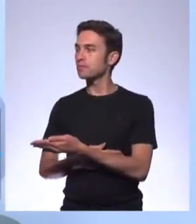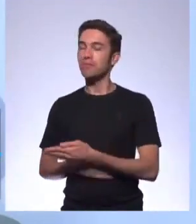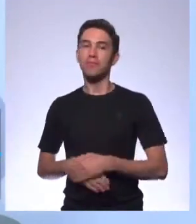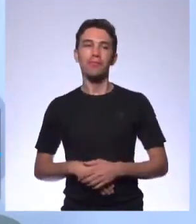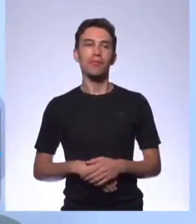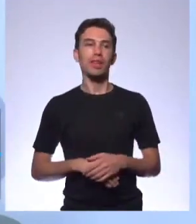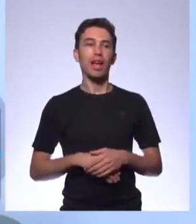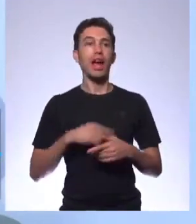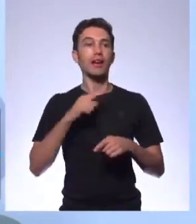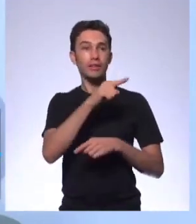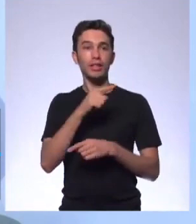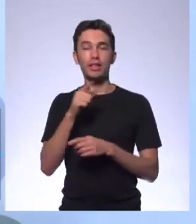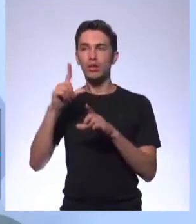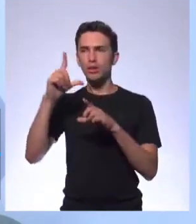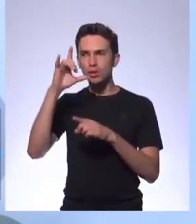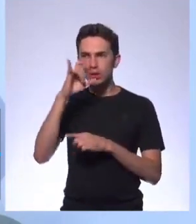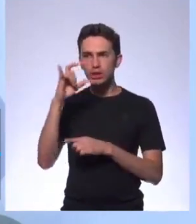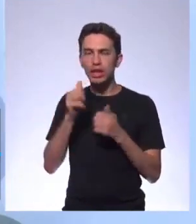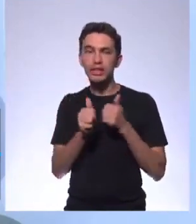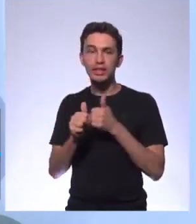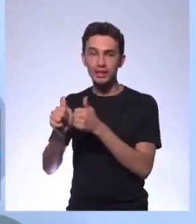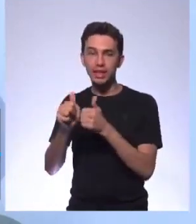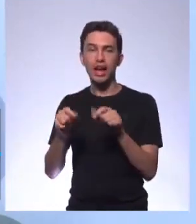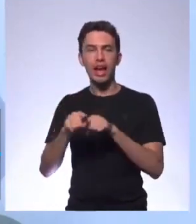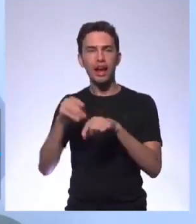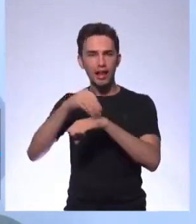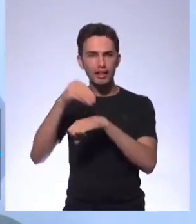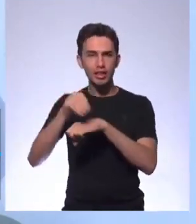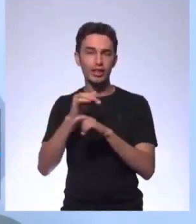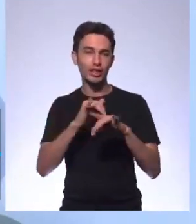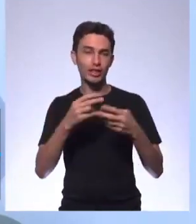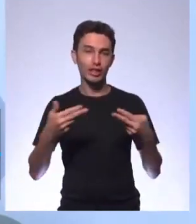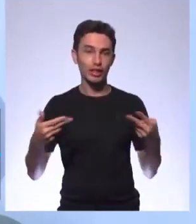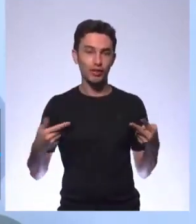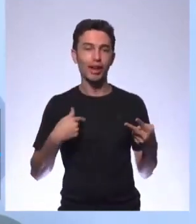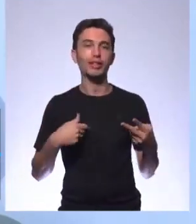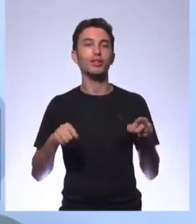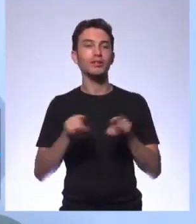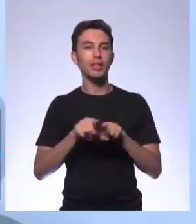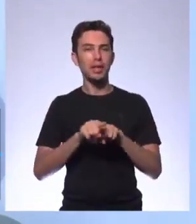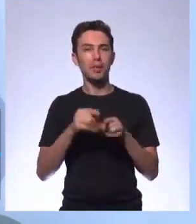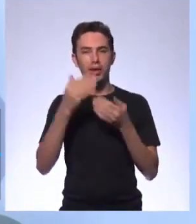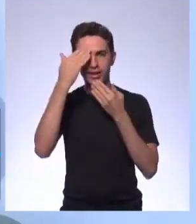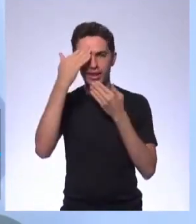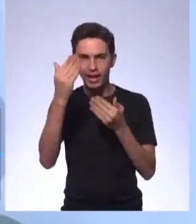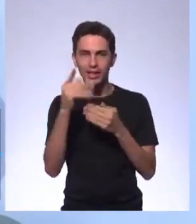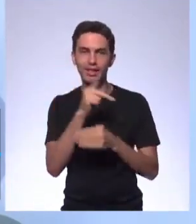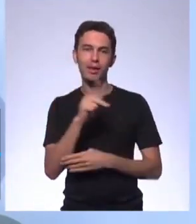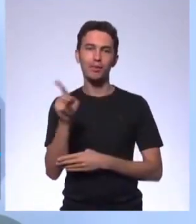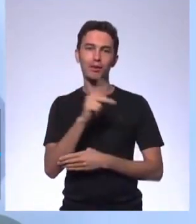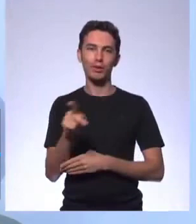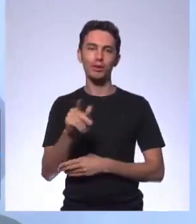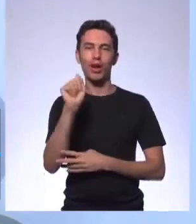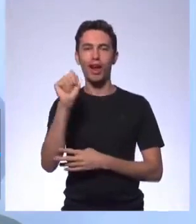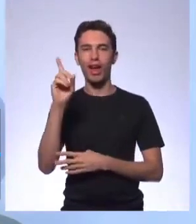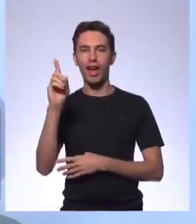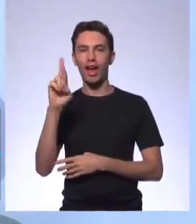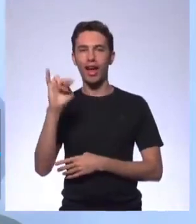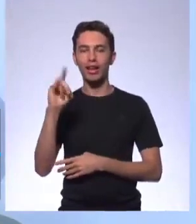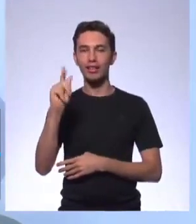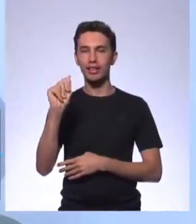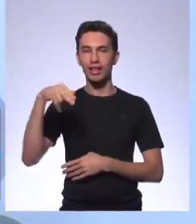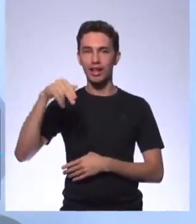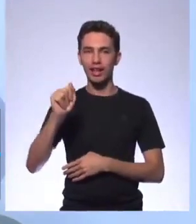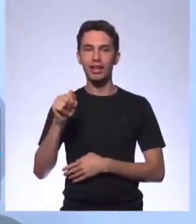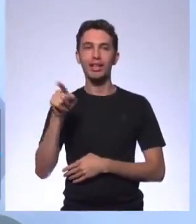sempre faz, e os alunos também. Inclusive, eu quero fazer aqui um agradecimento à professora Adriana, porque todas as atividades que eu passo aqui,